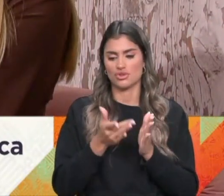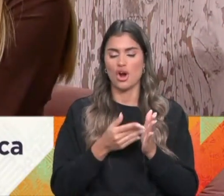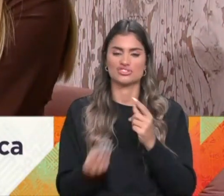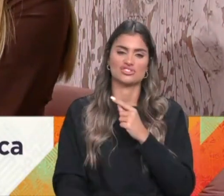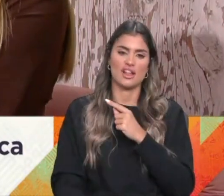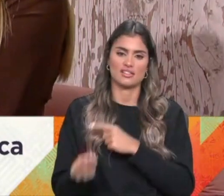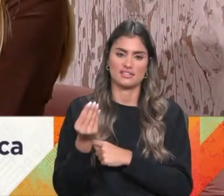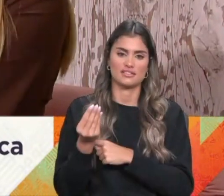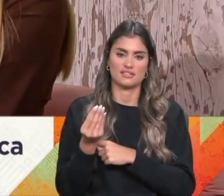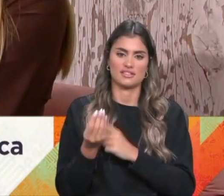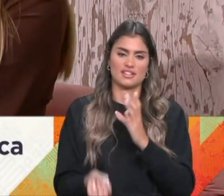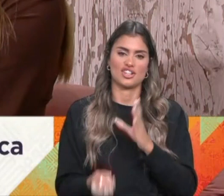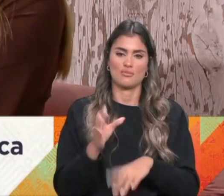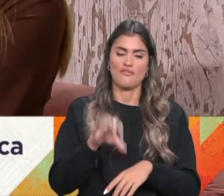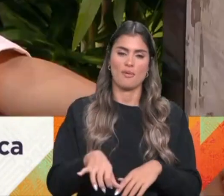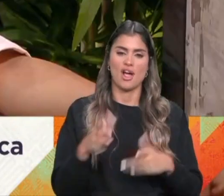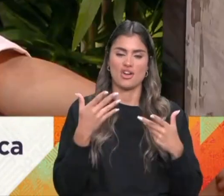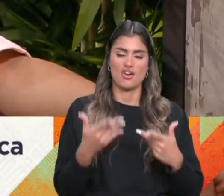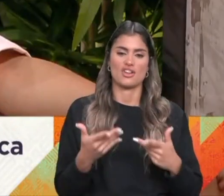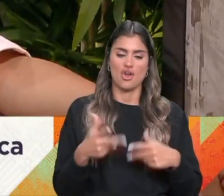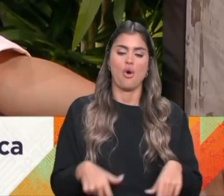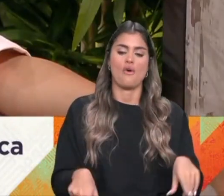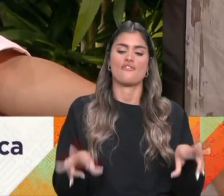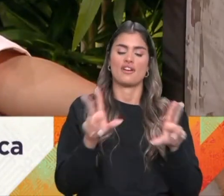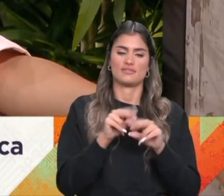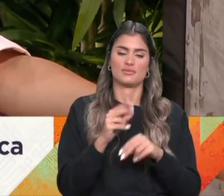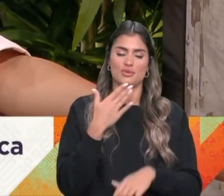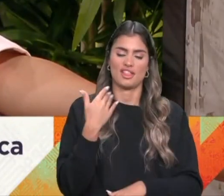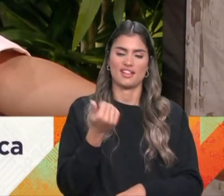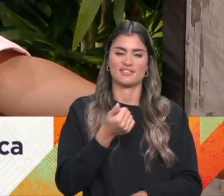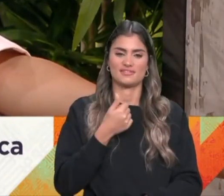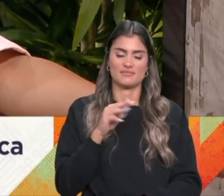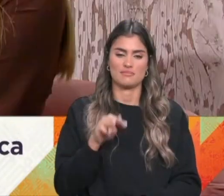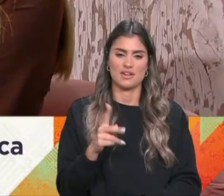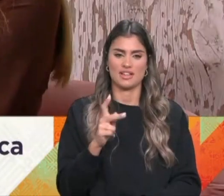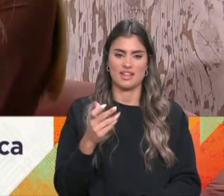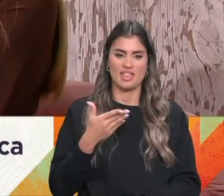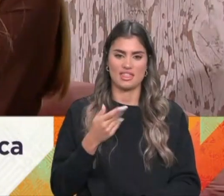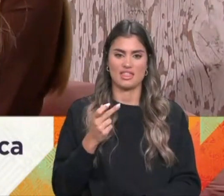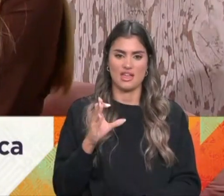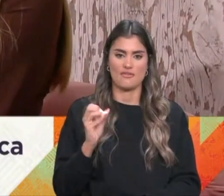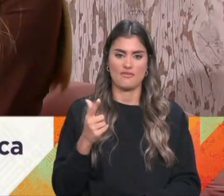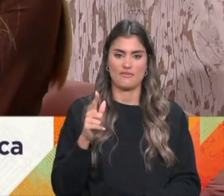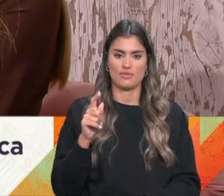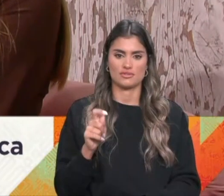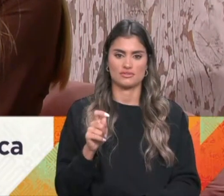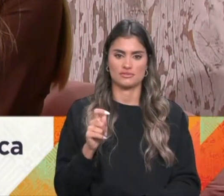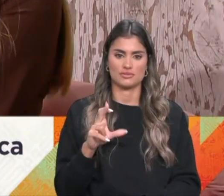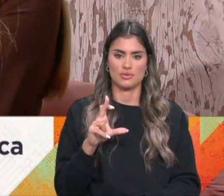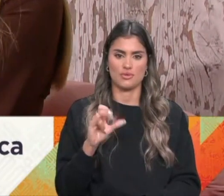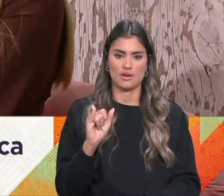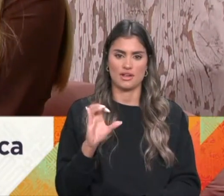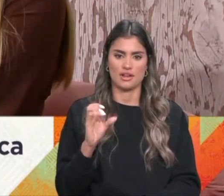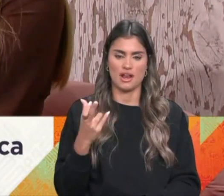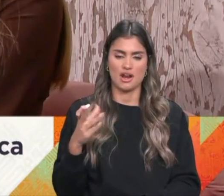criou aqui uma versão atual, moderna, giríssima, da Maria da Fonte e com o brilhantismo que o Ricardo Neves Neves